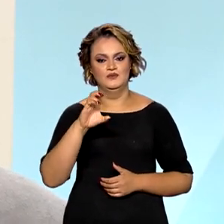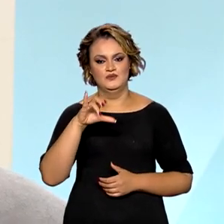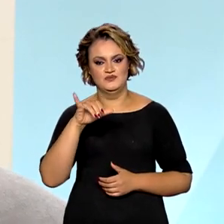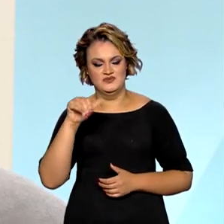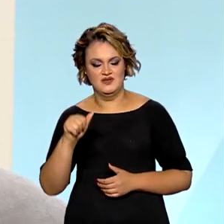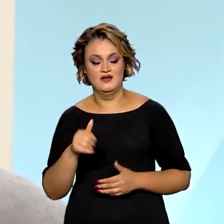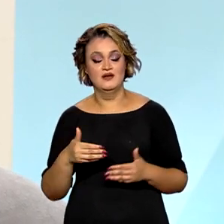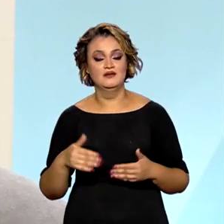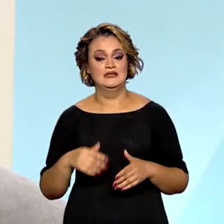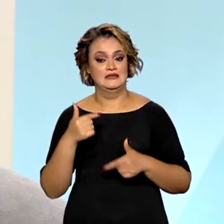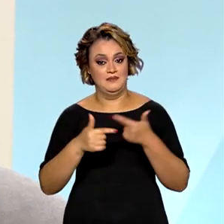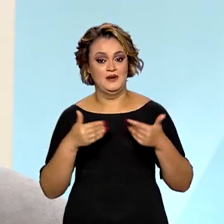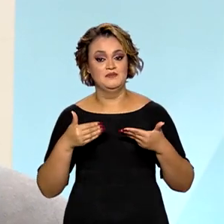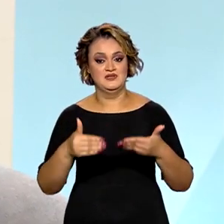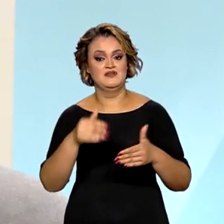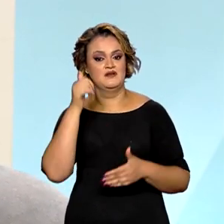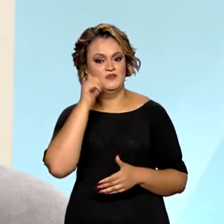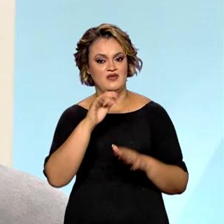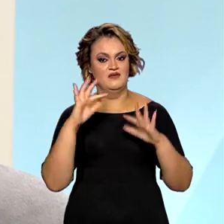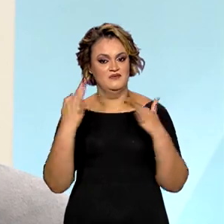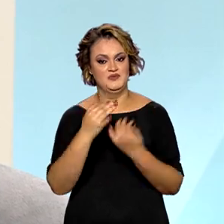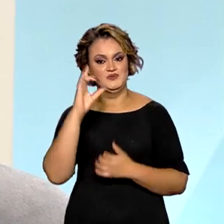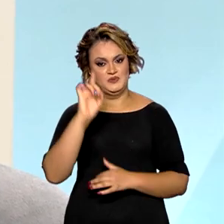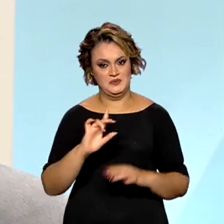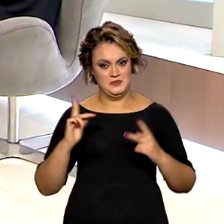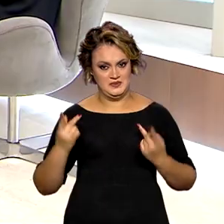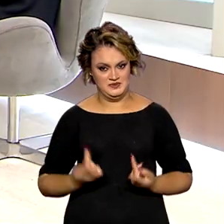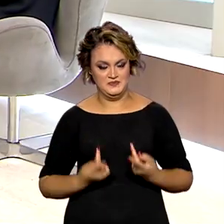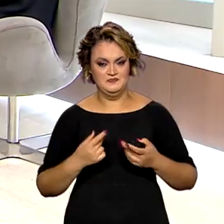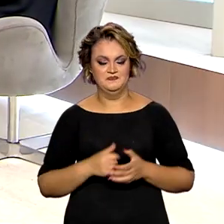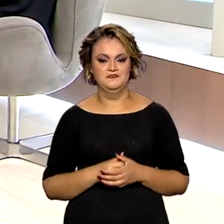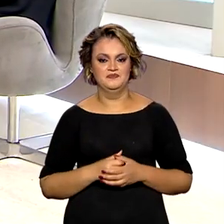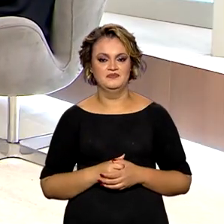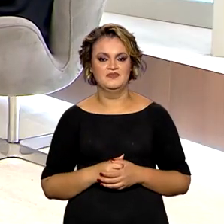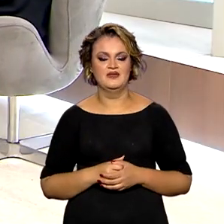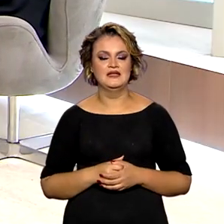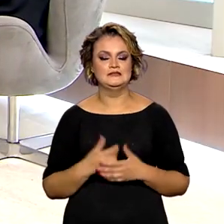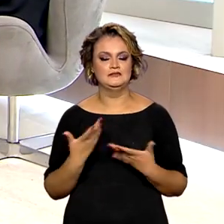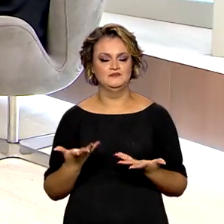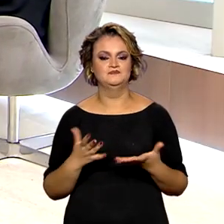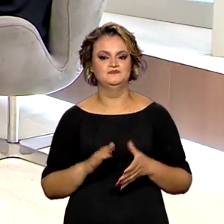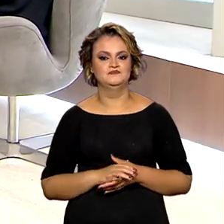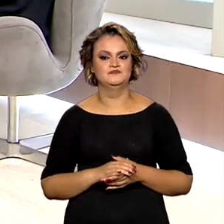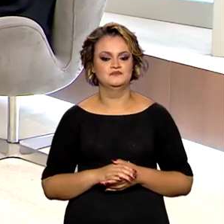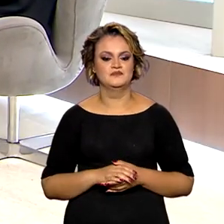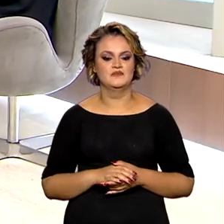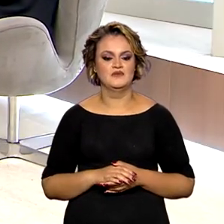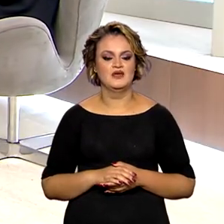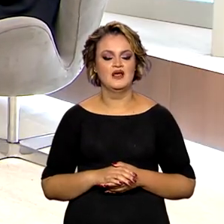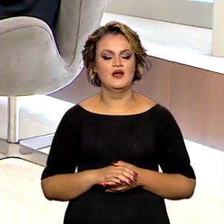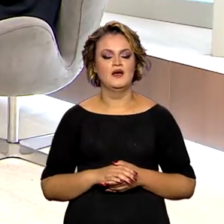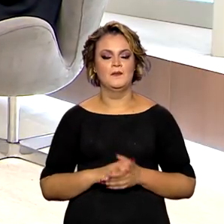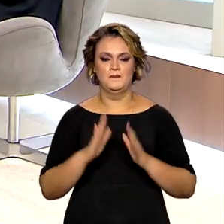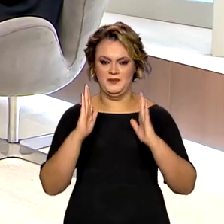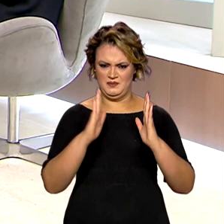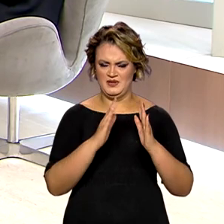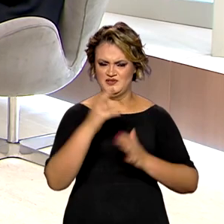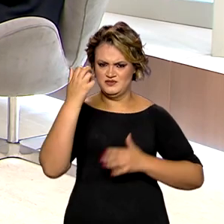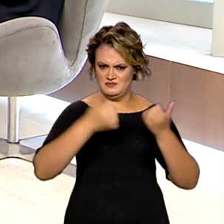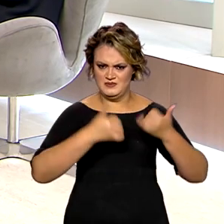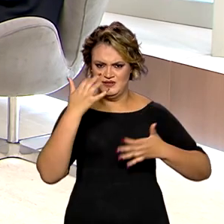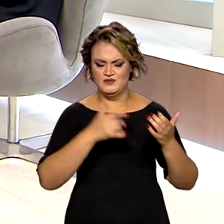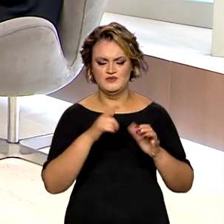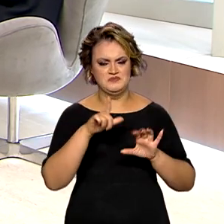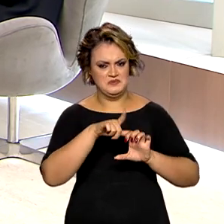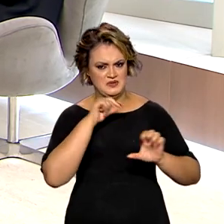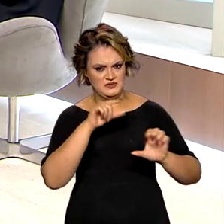do Ministério da Mulher, da Família e dos Direitos Humanos. Secretária, então a gente deixou o primeiro bloco ali falando da questão